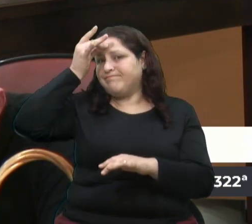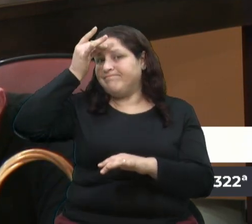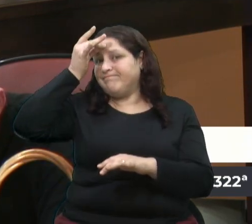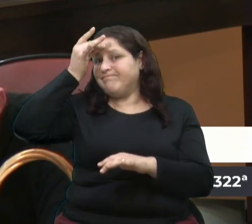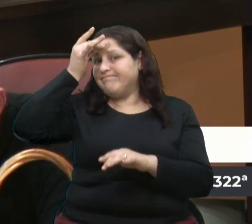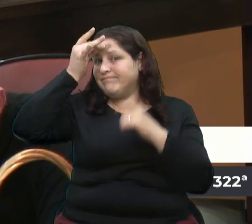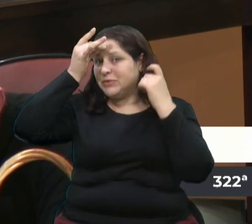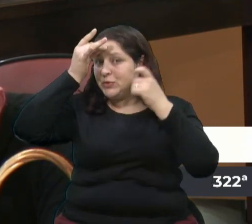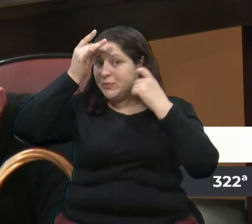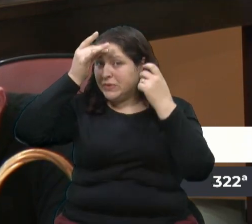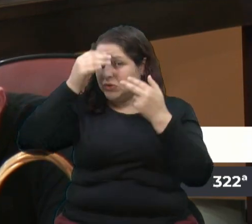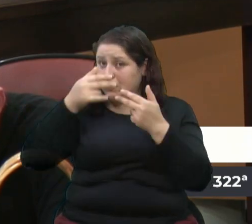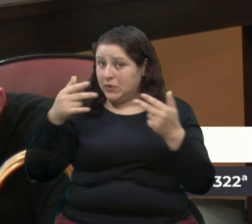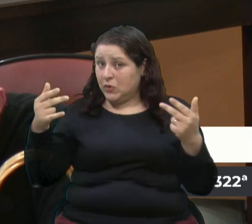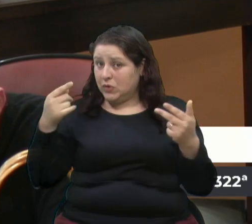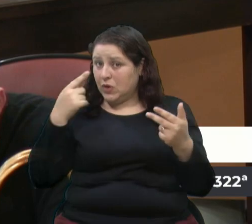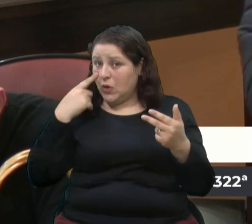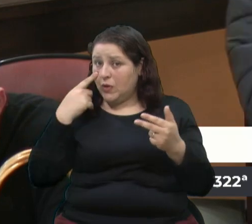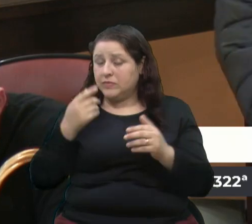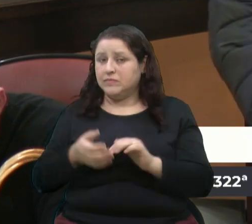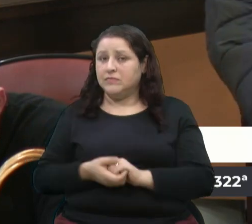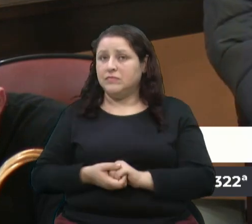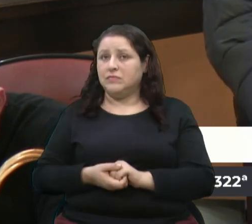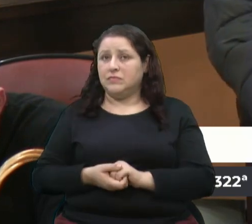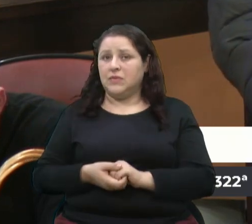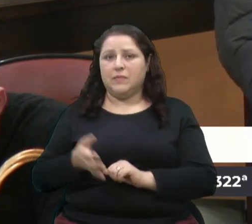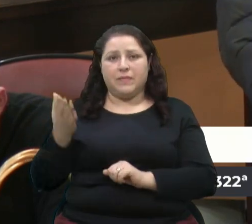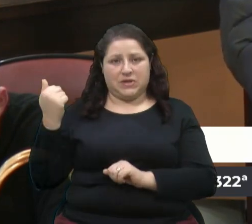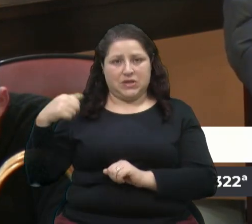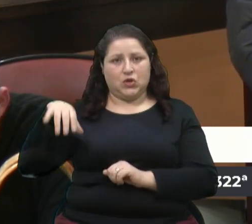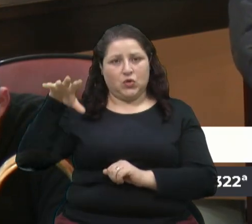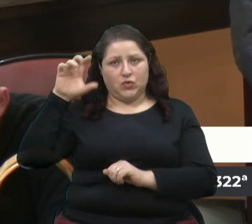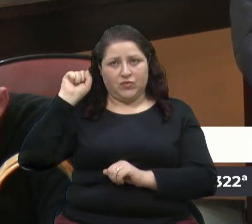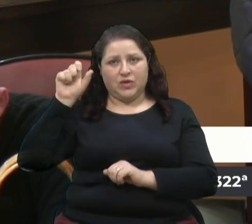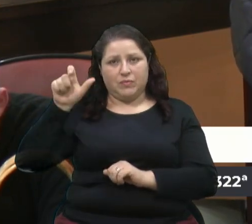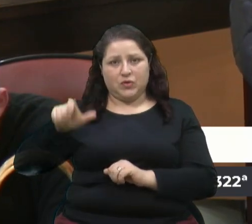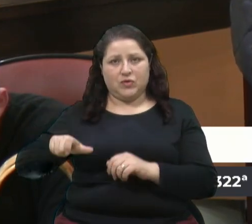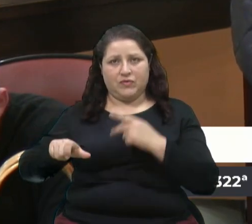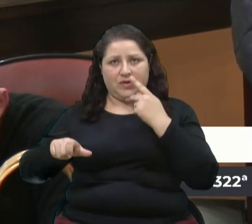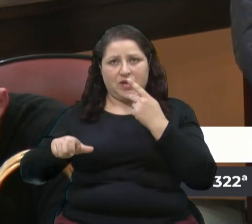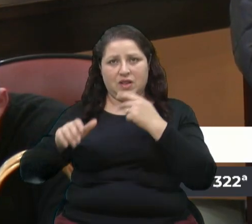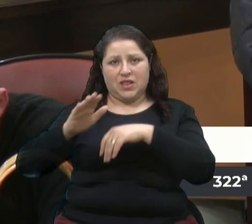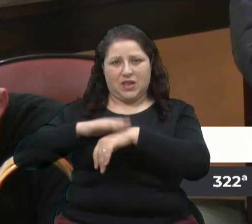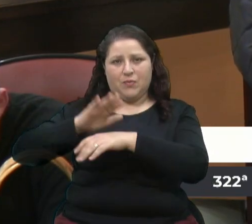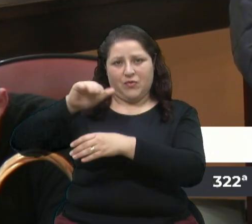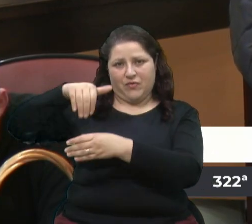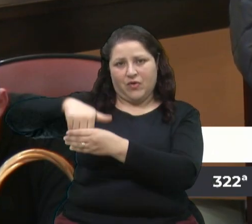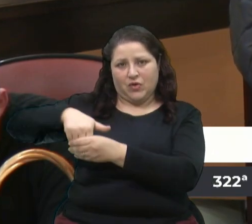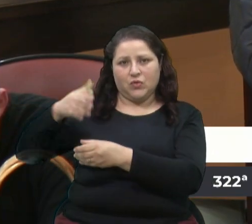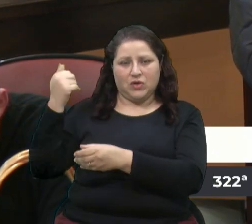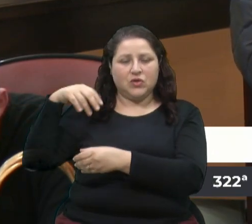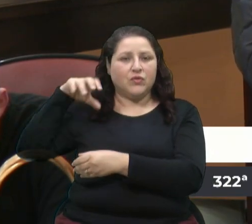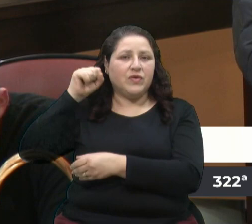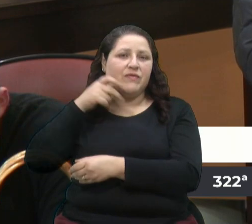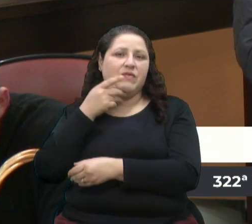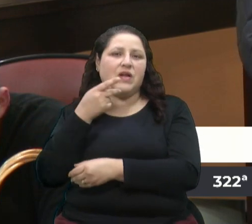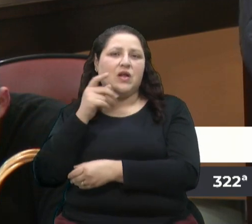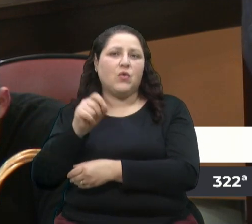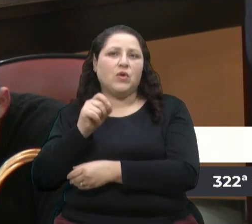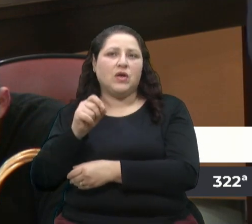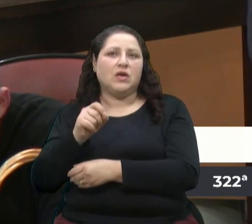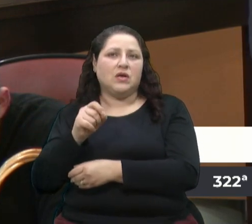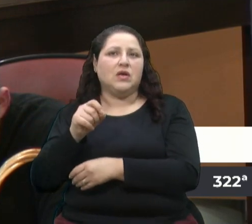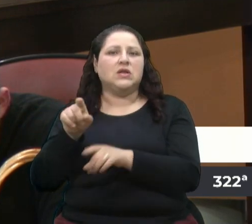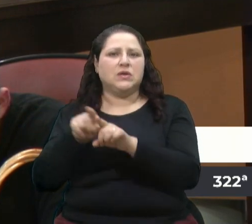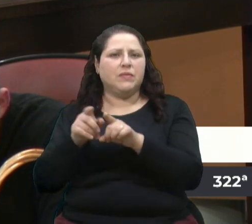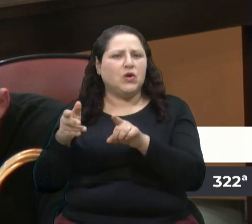me preocupa. Se eu ouvia falar, Bressan, em época de eleição, e eu